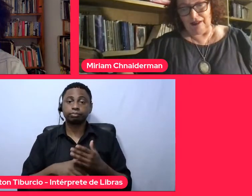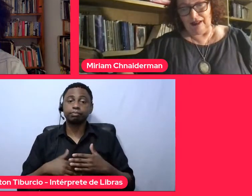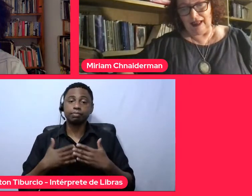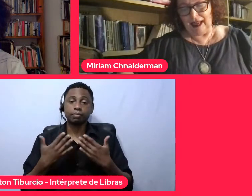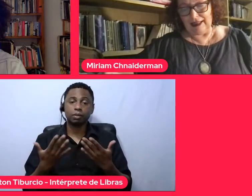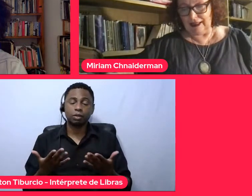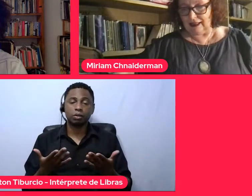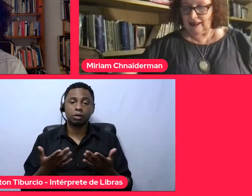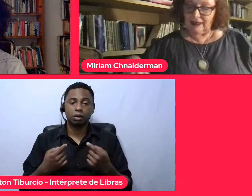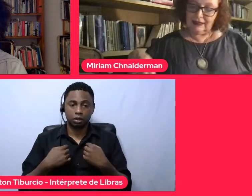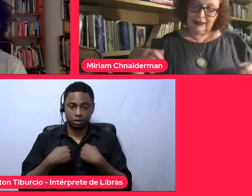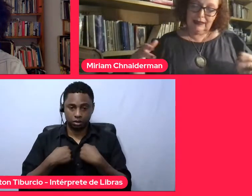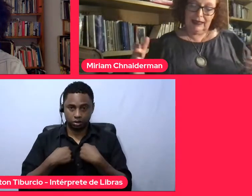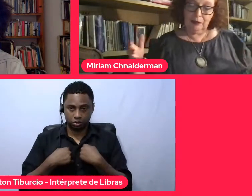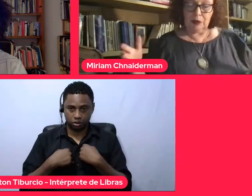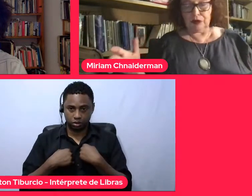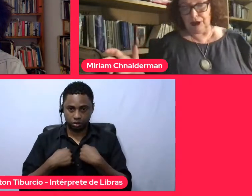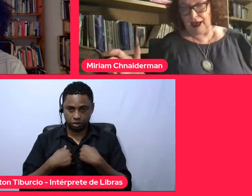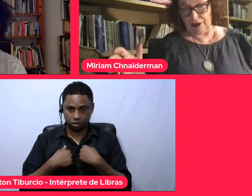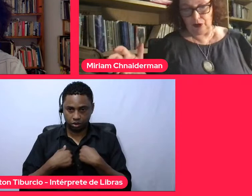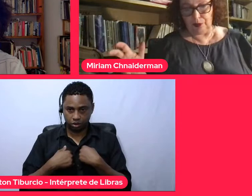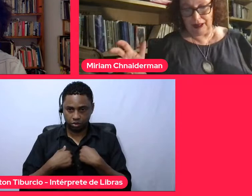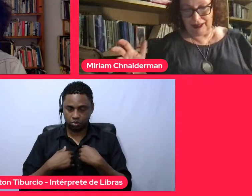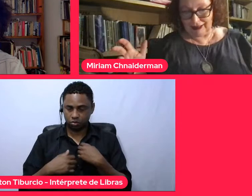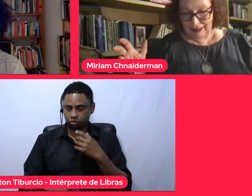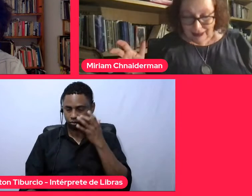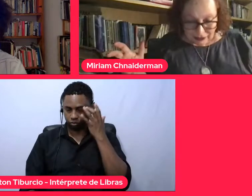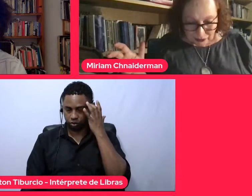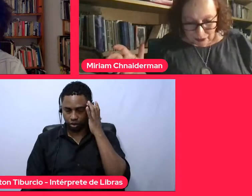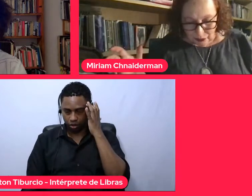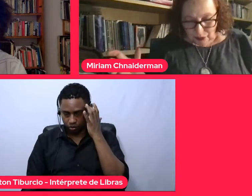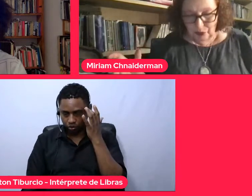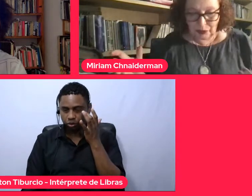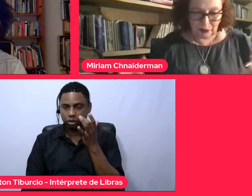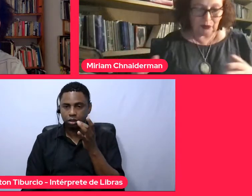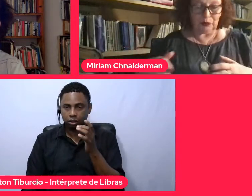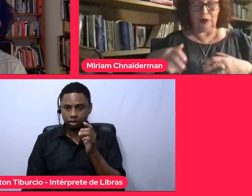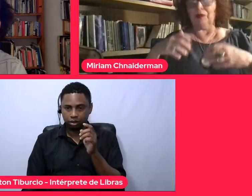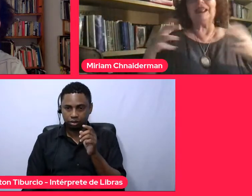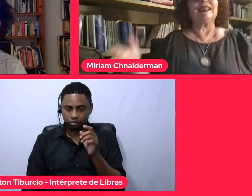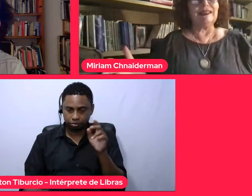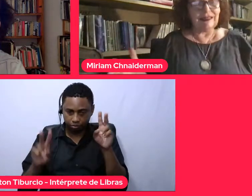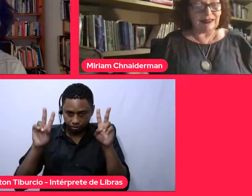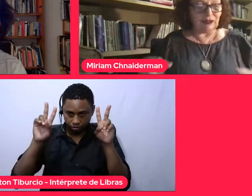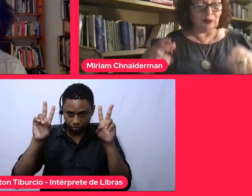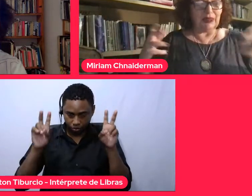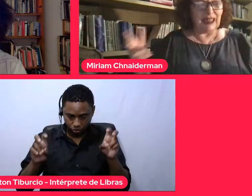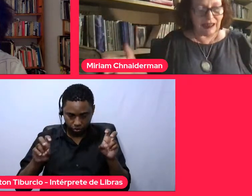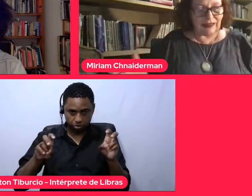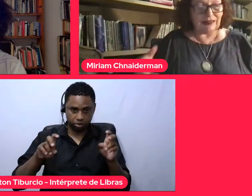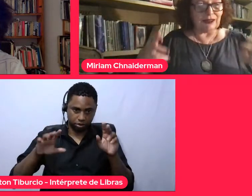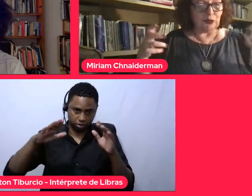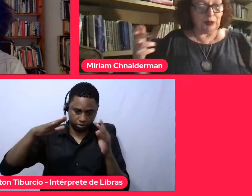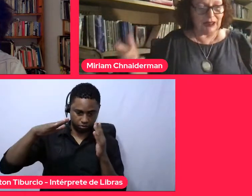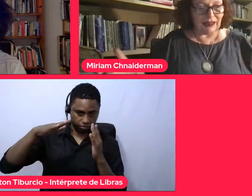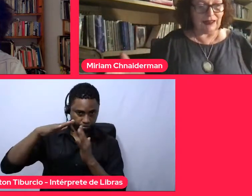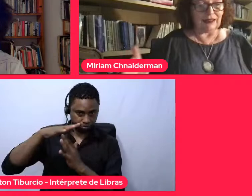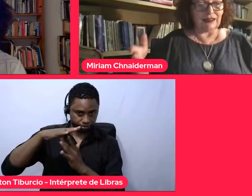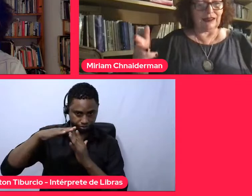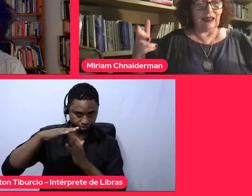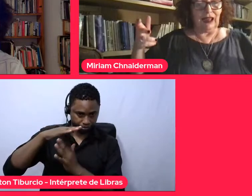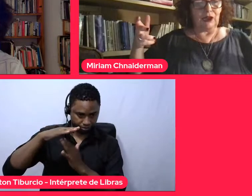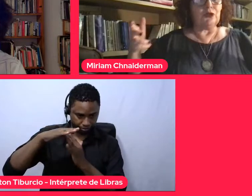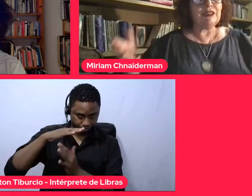que nesse se debruçar sobre a questão do imigrante, do migrante, do